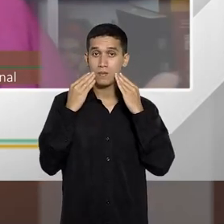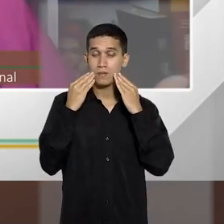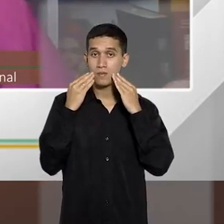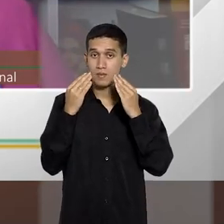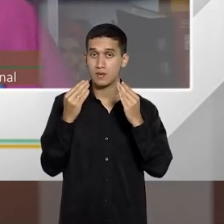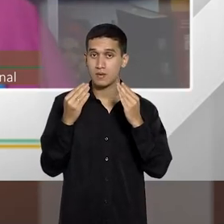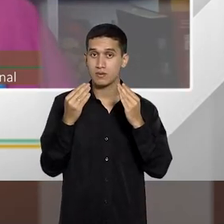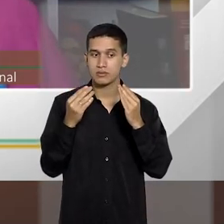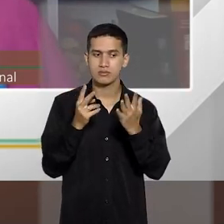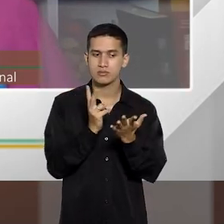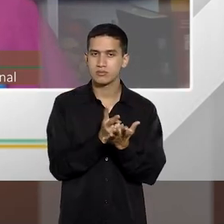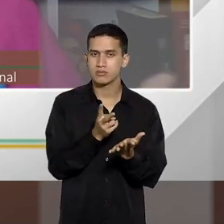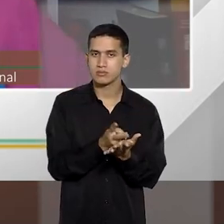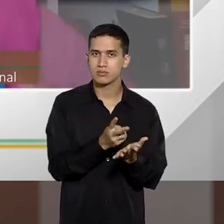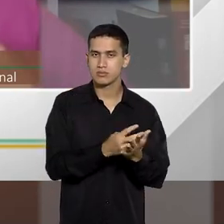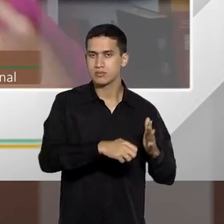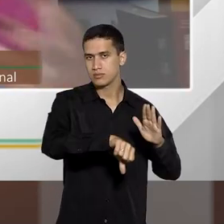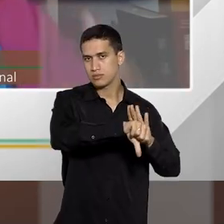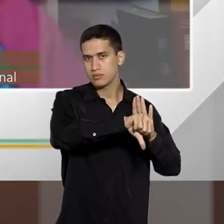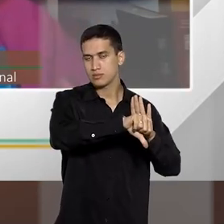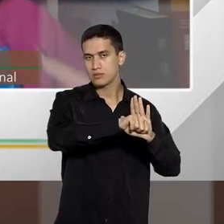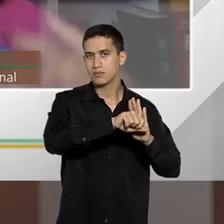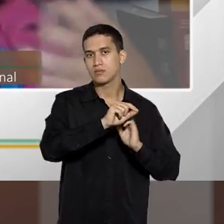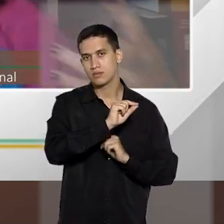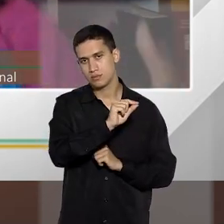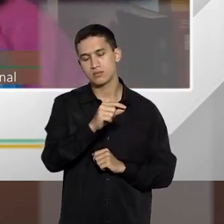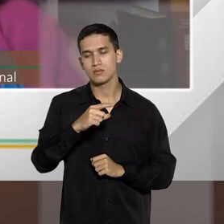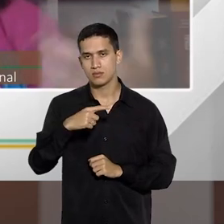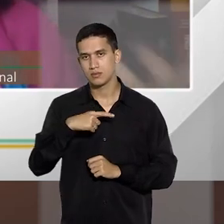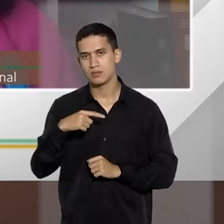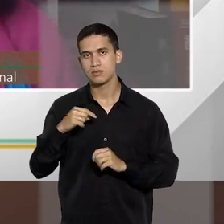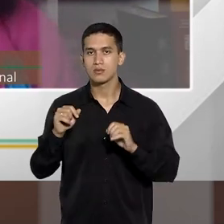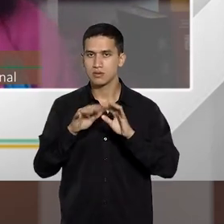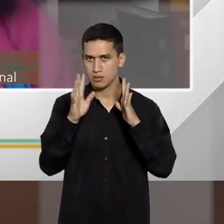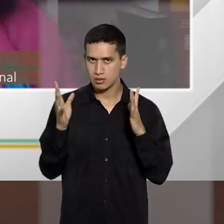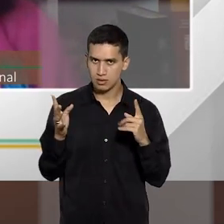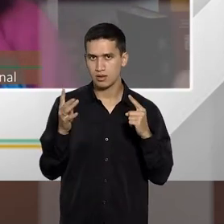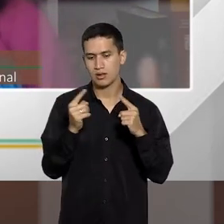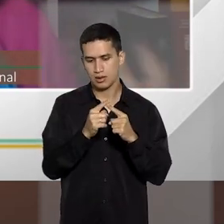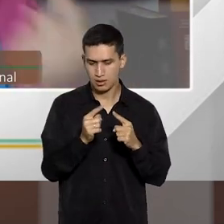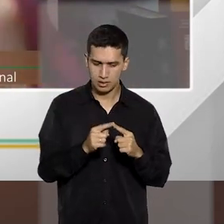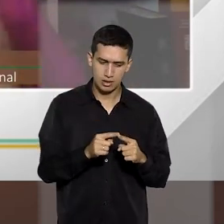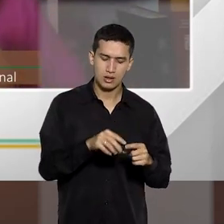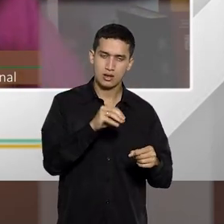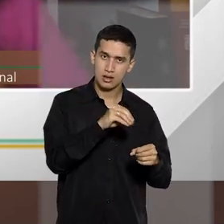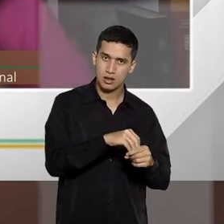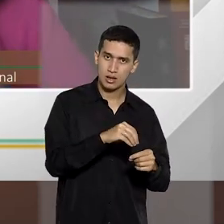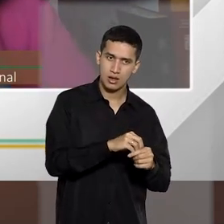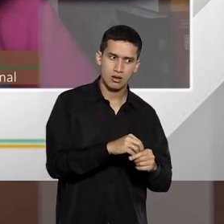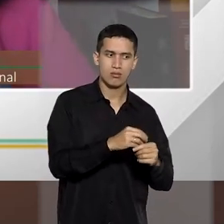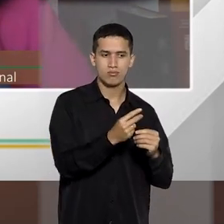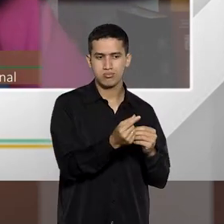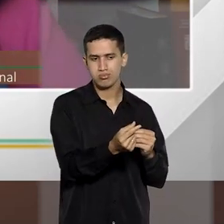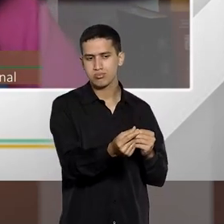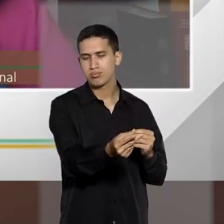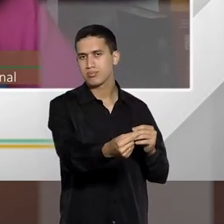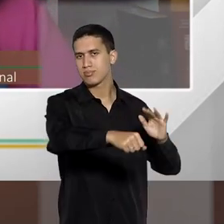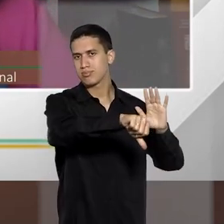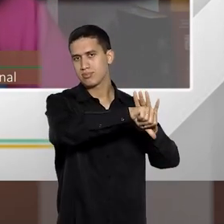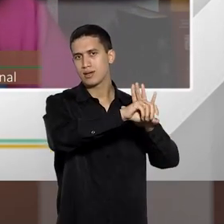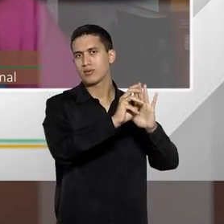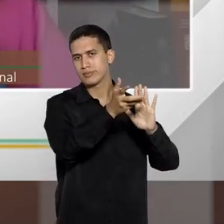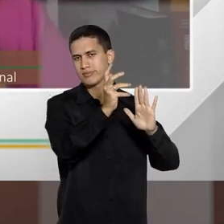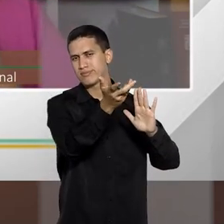da habitualidade, que tem que se, obviamente, reiterar no tempo, então, a única vez não é crime,